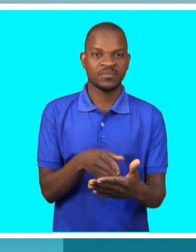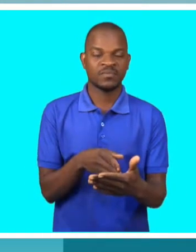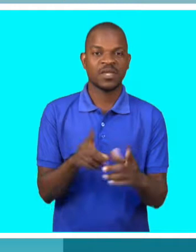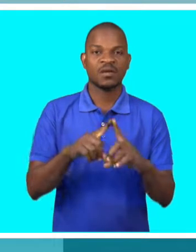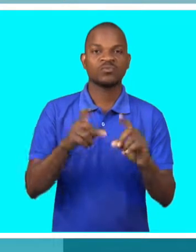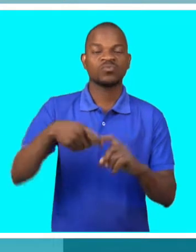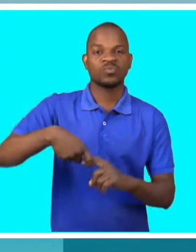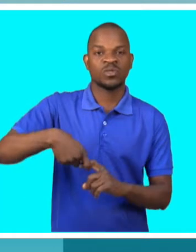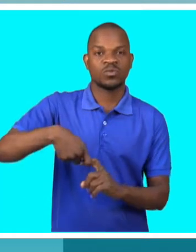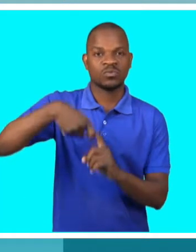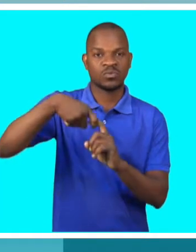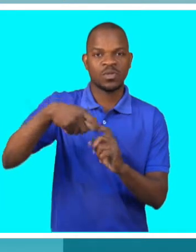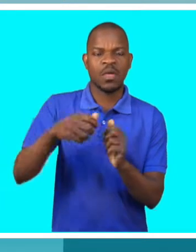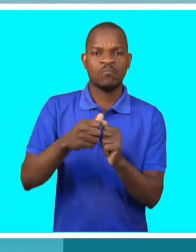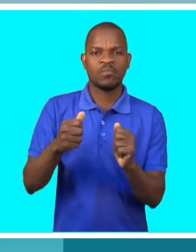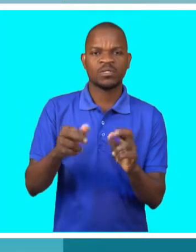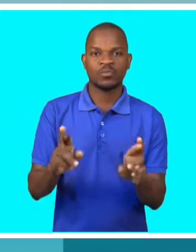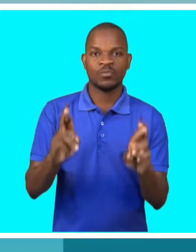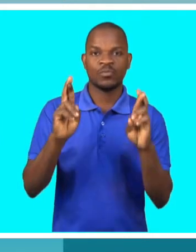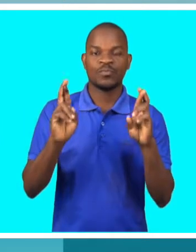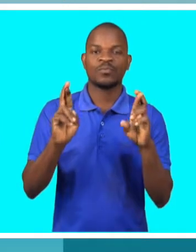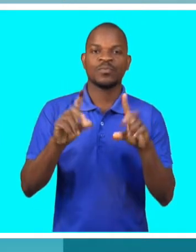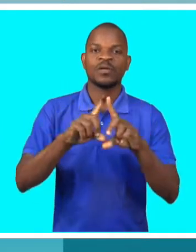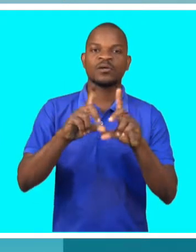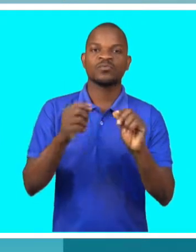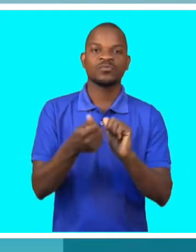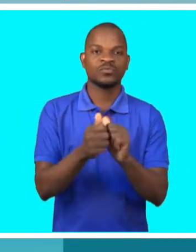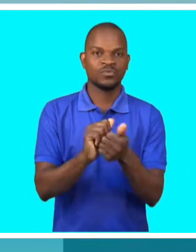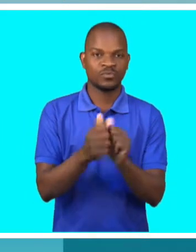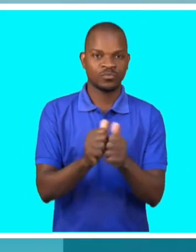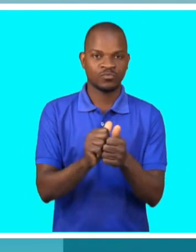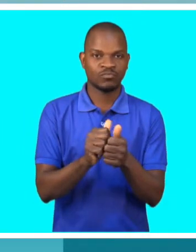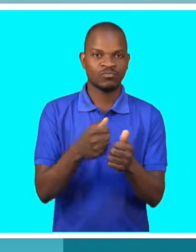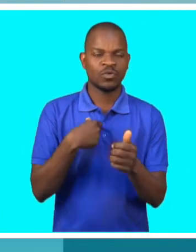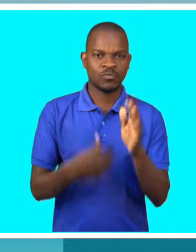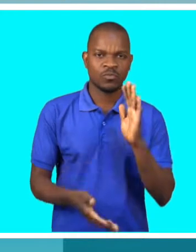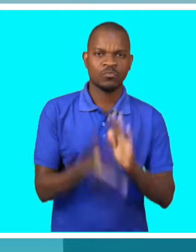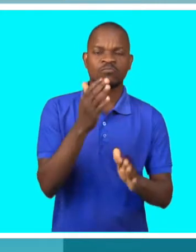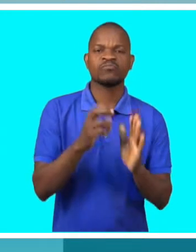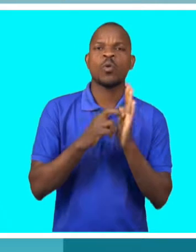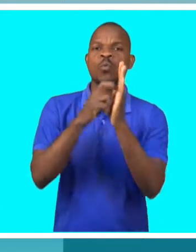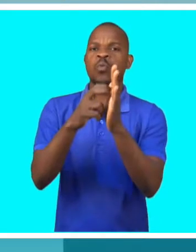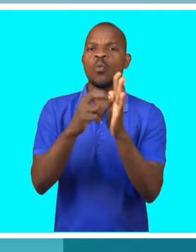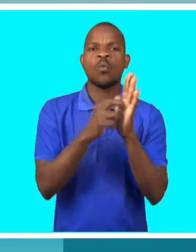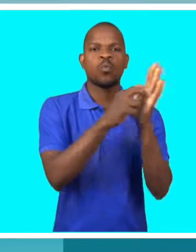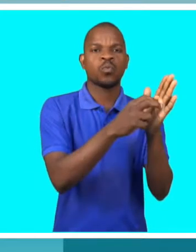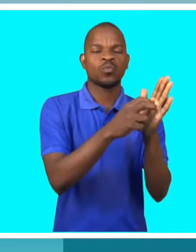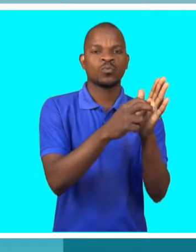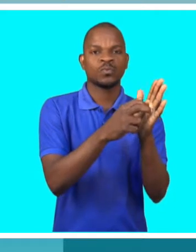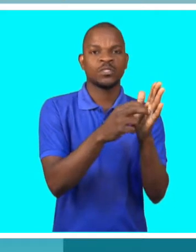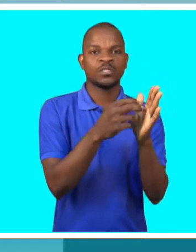Mas, graças ao desporto, quando comecei a fazer as viagens para